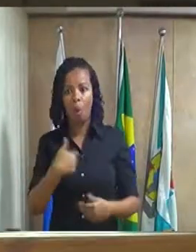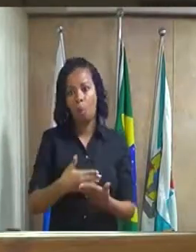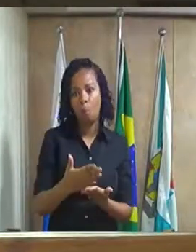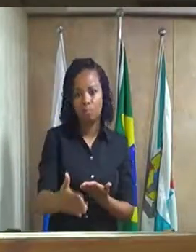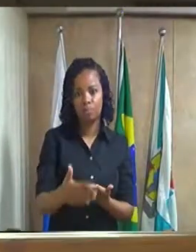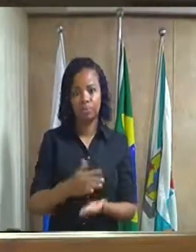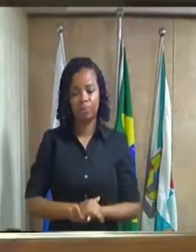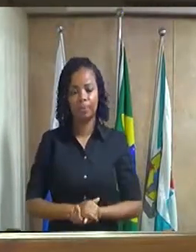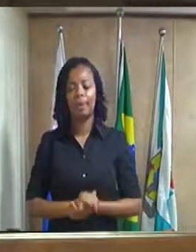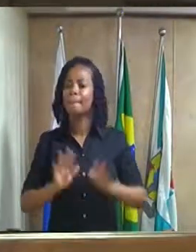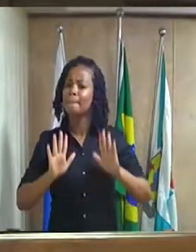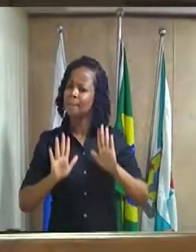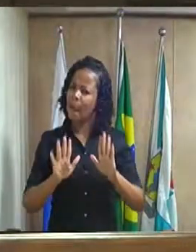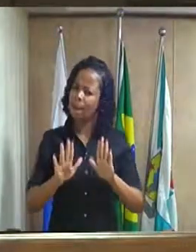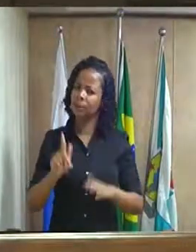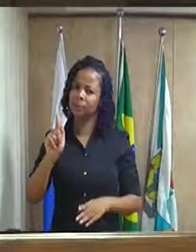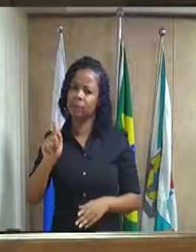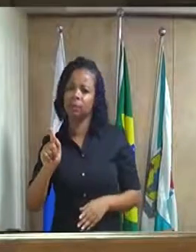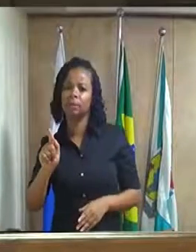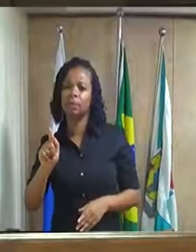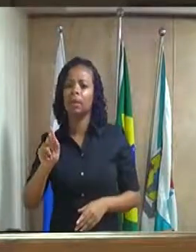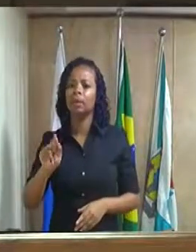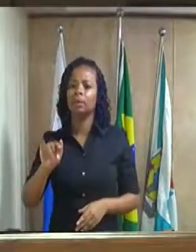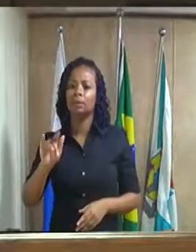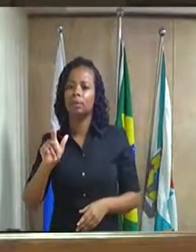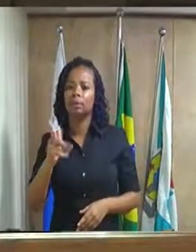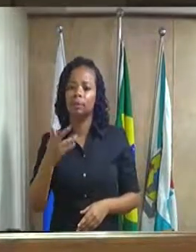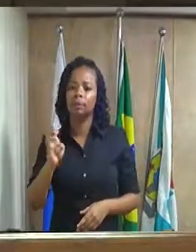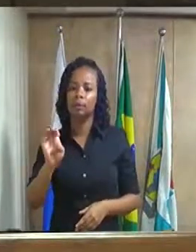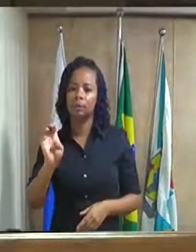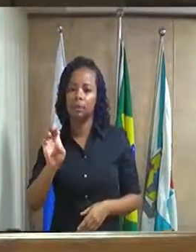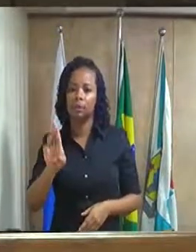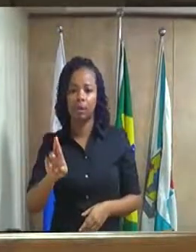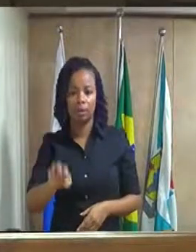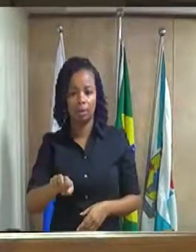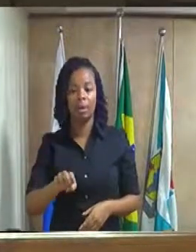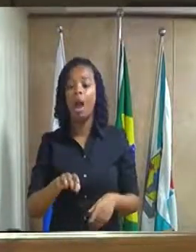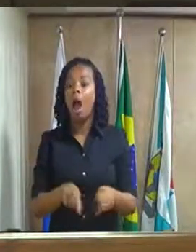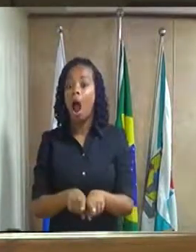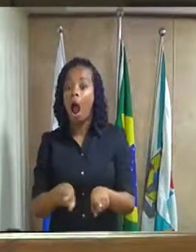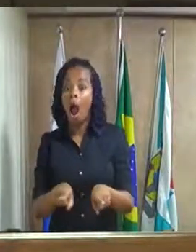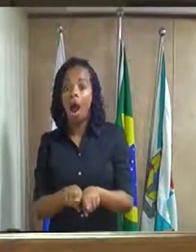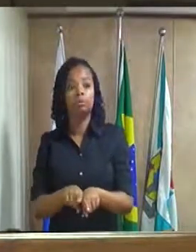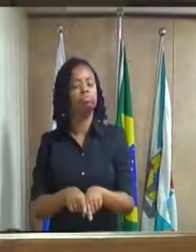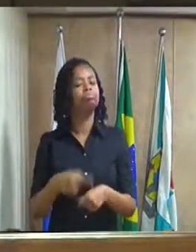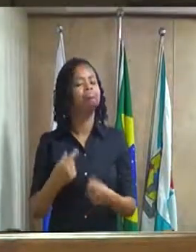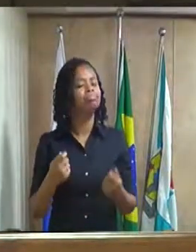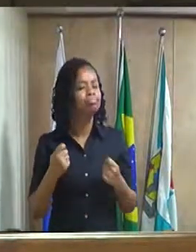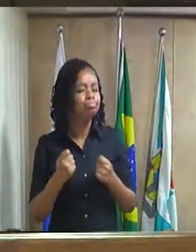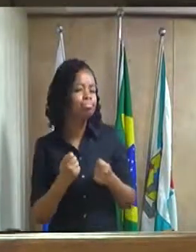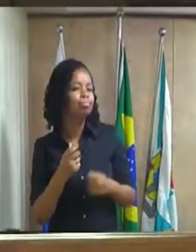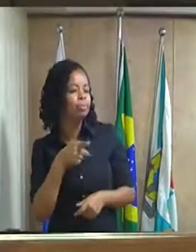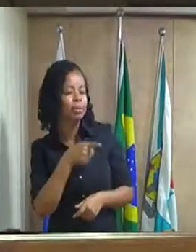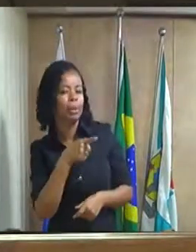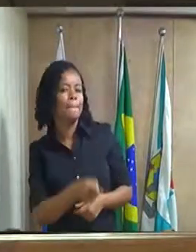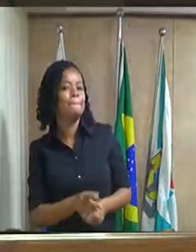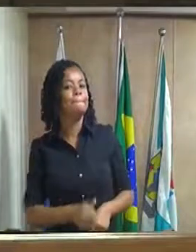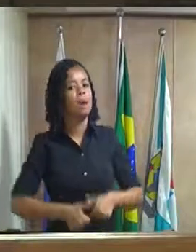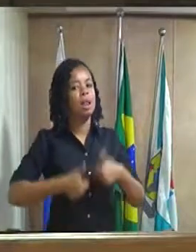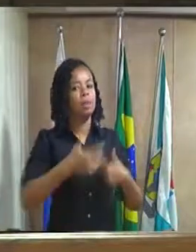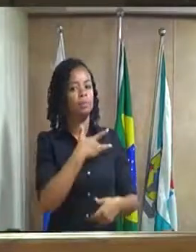Mas, Guilherme, eu também estou na torcida, meu irmão. Você sabe que foi só mais uma barreira, né, meu irmão?